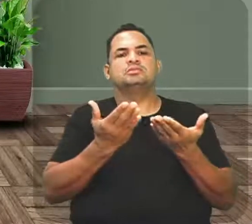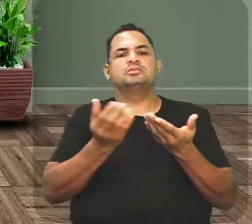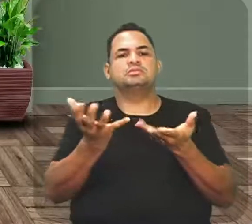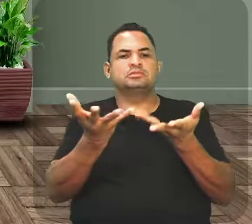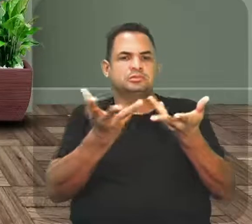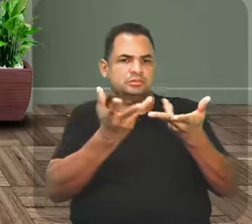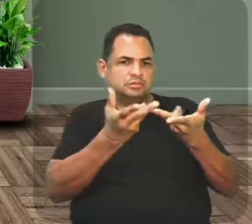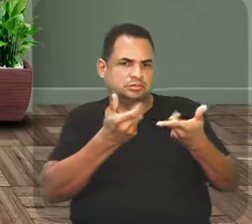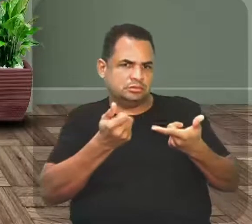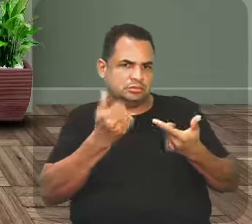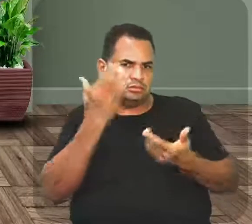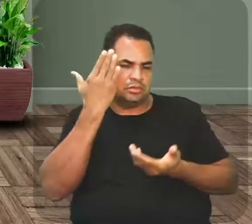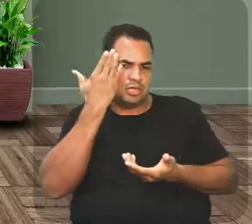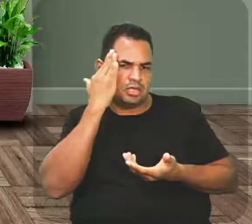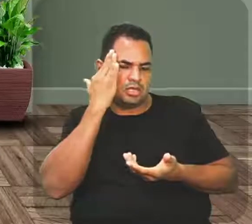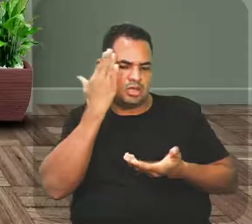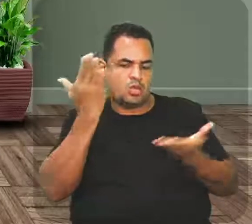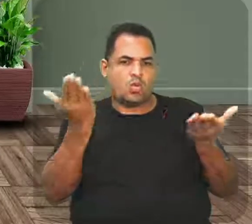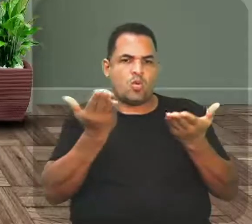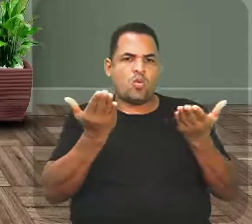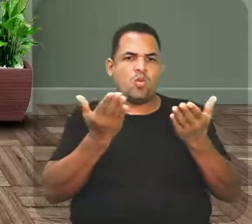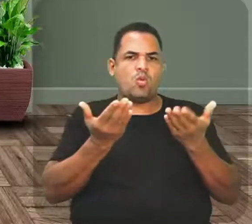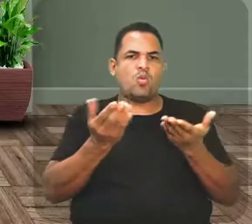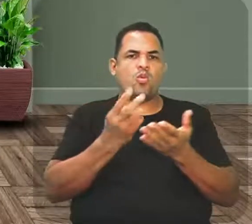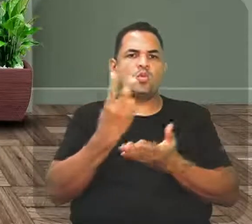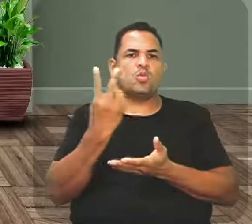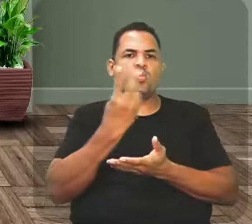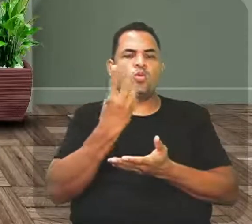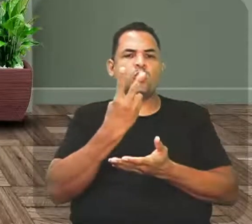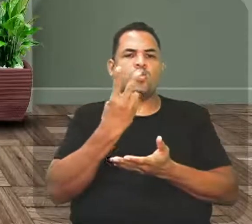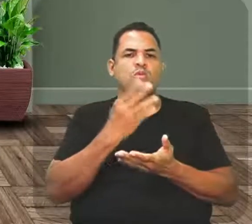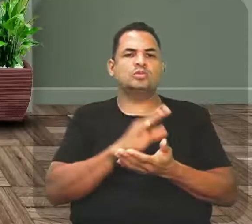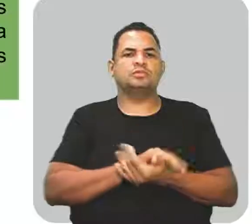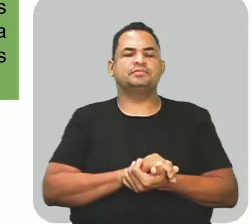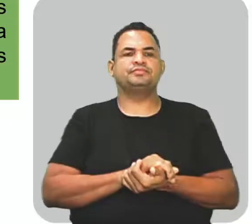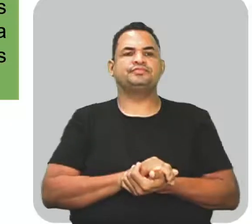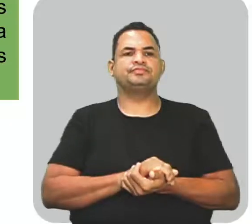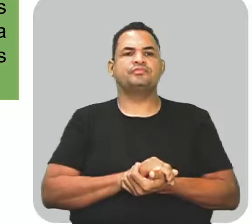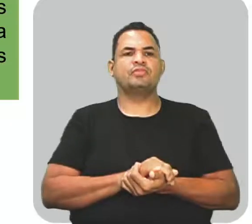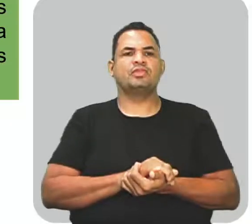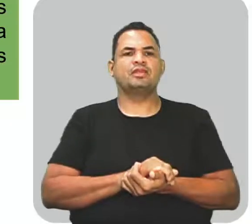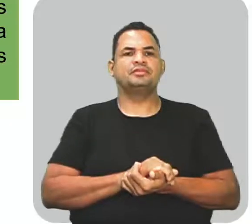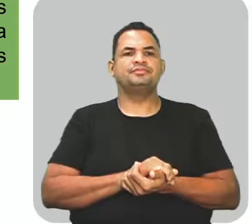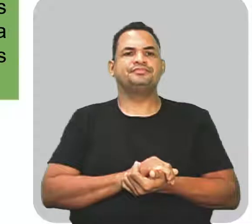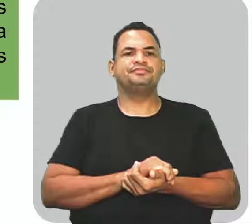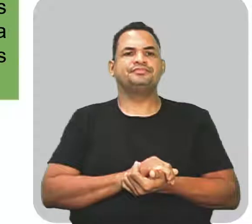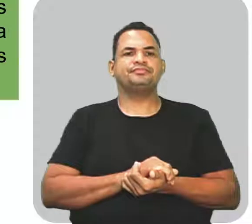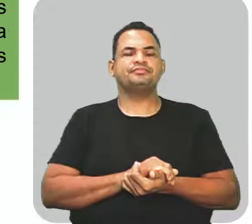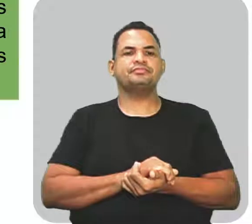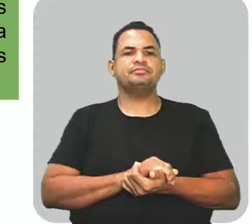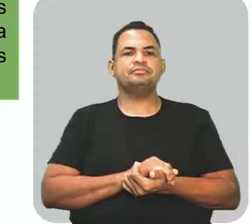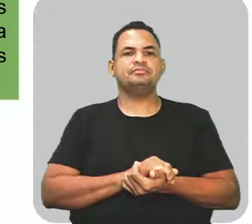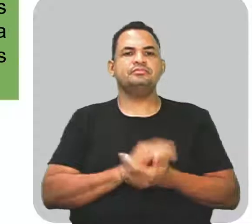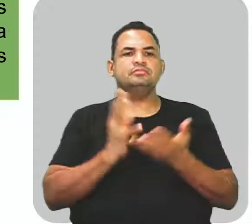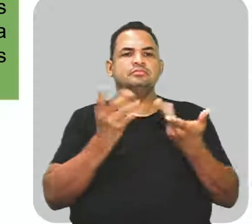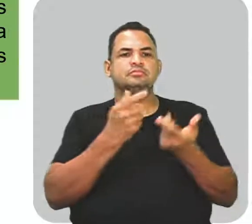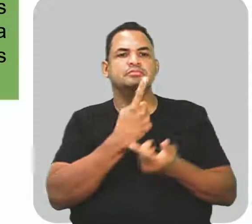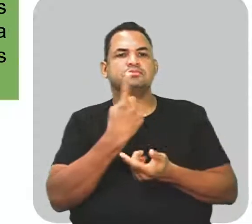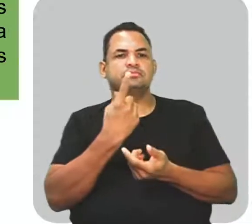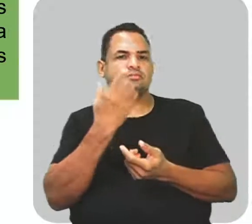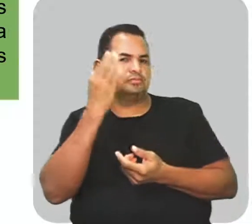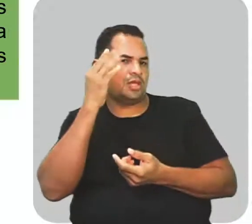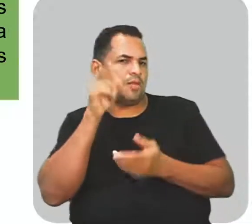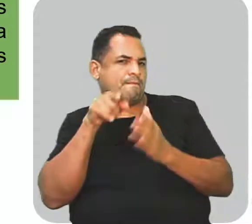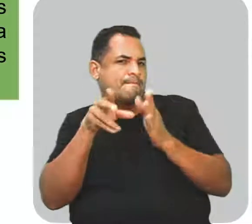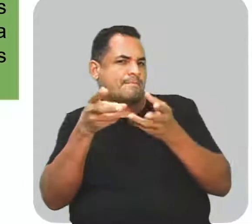nós vamos aí entender que essa aula traz duas habilidades, vamos juntos, vamos ver quais são? Então, habilidade 1, identificar